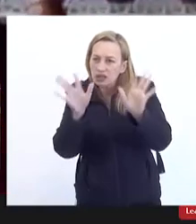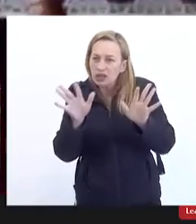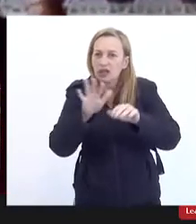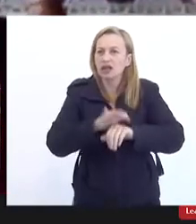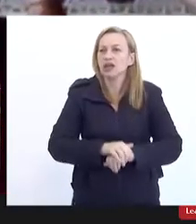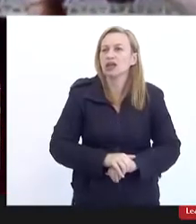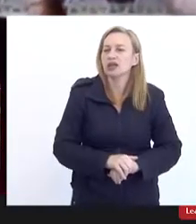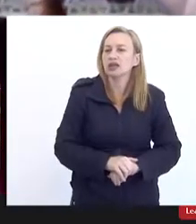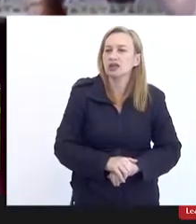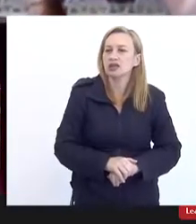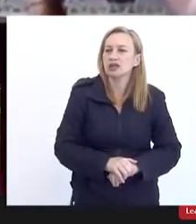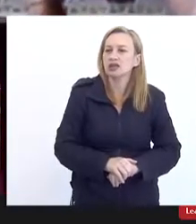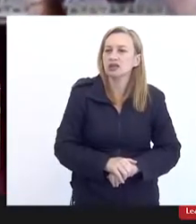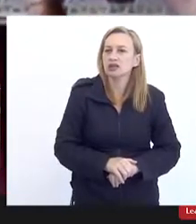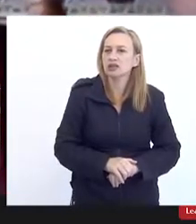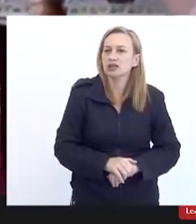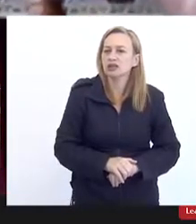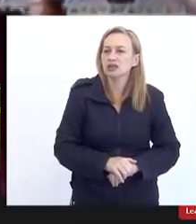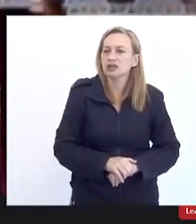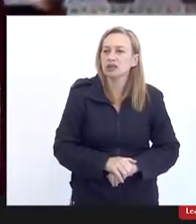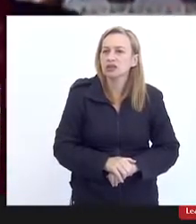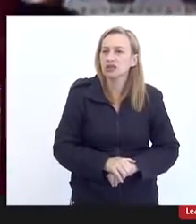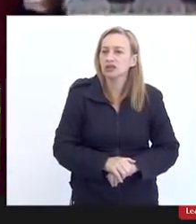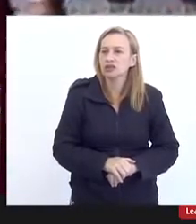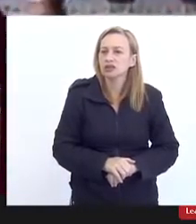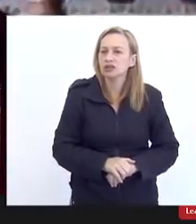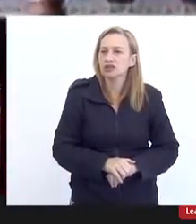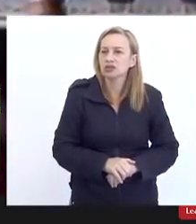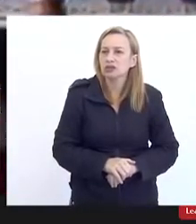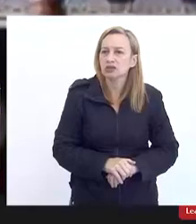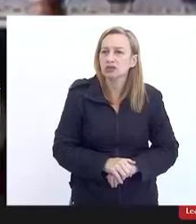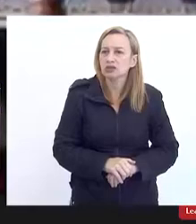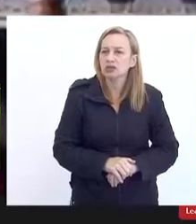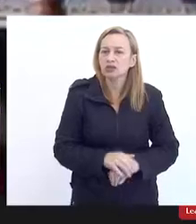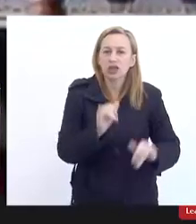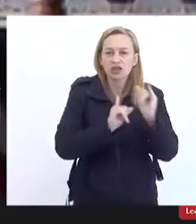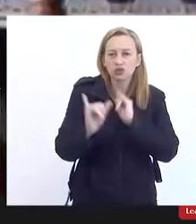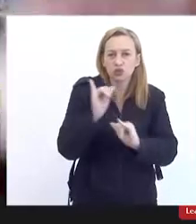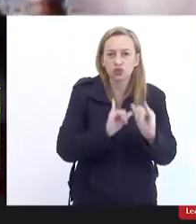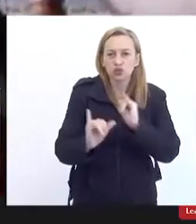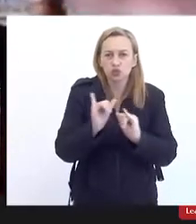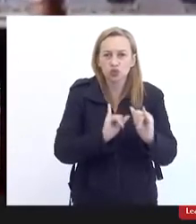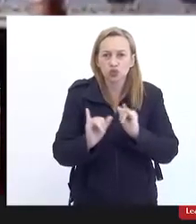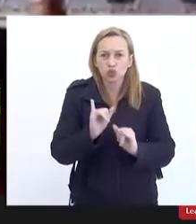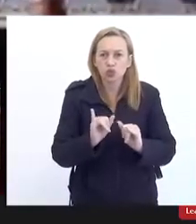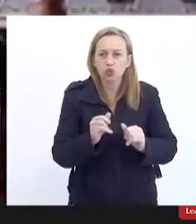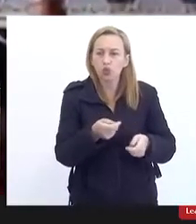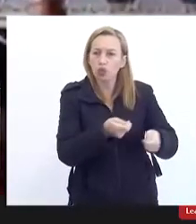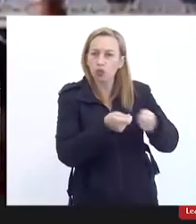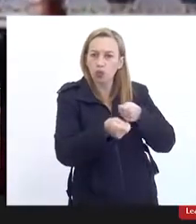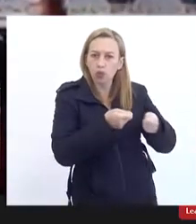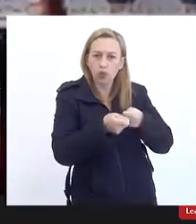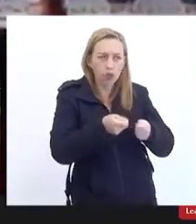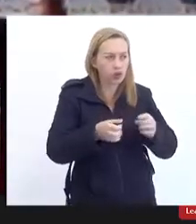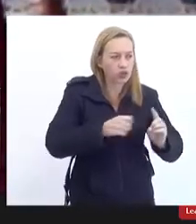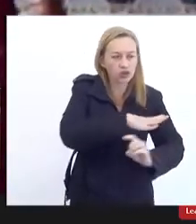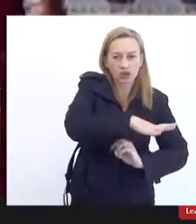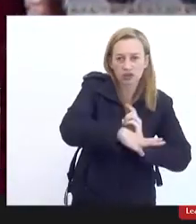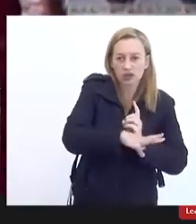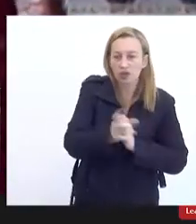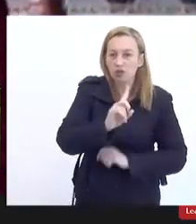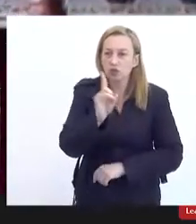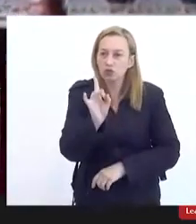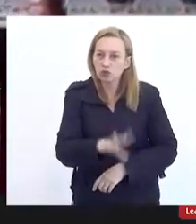a circulação das informações o controle social não